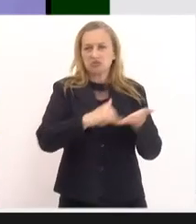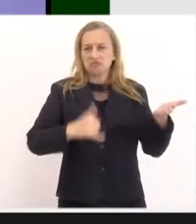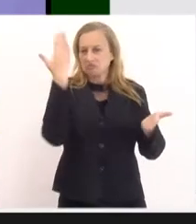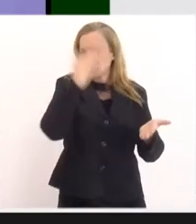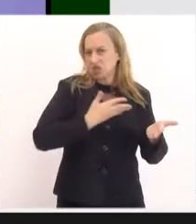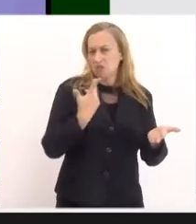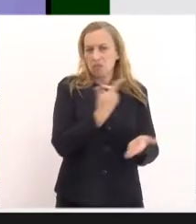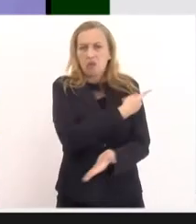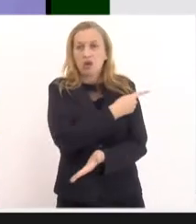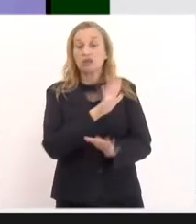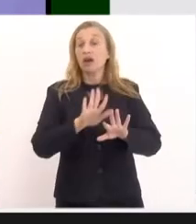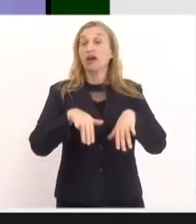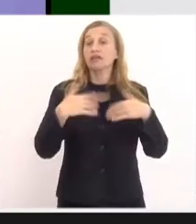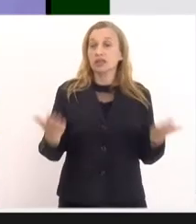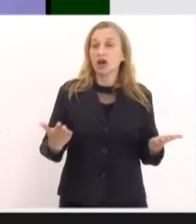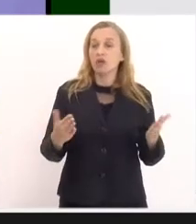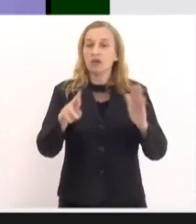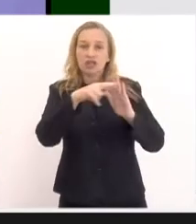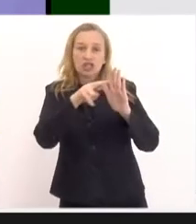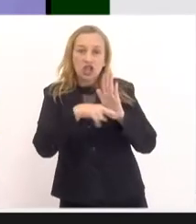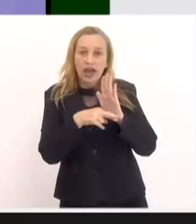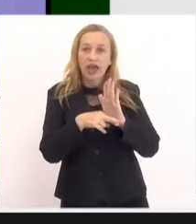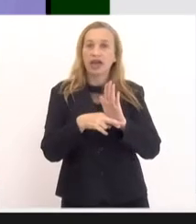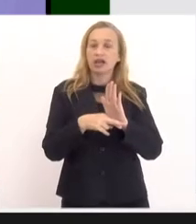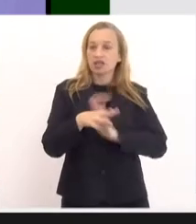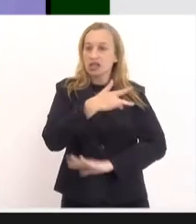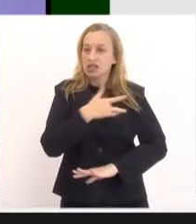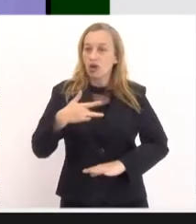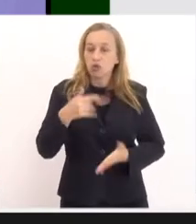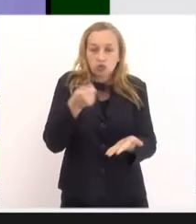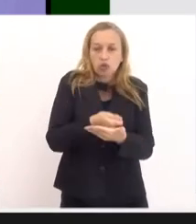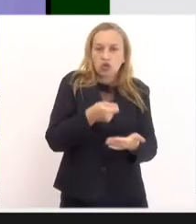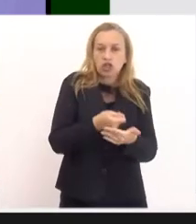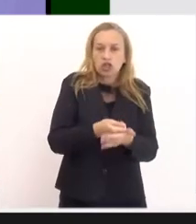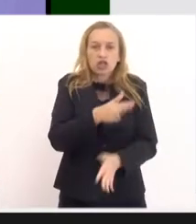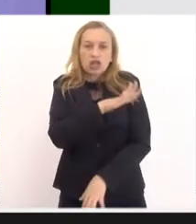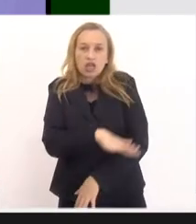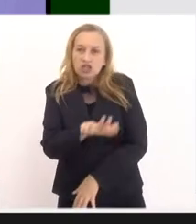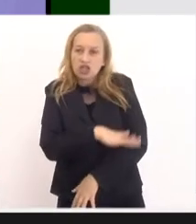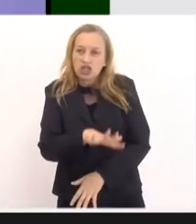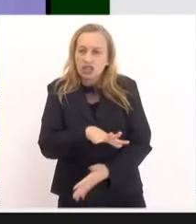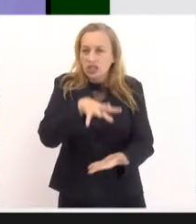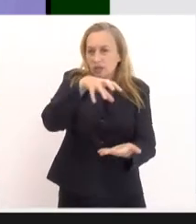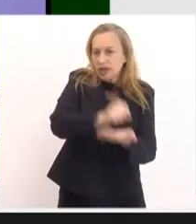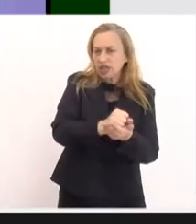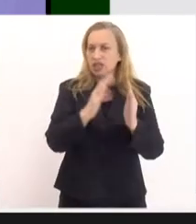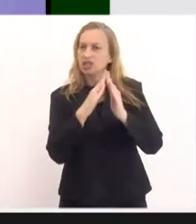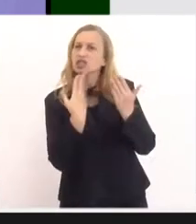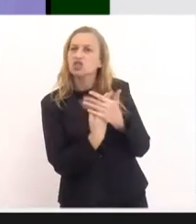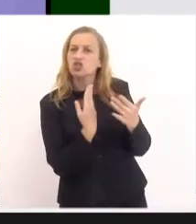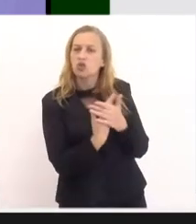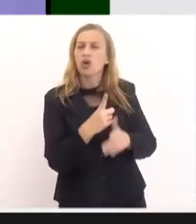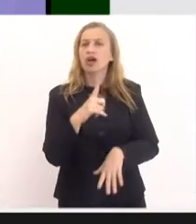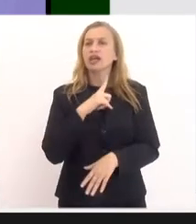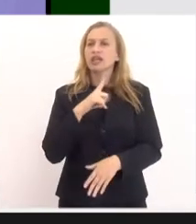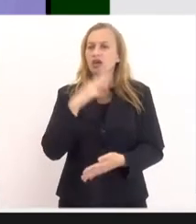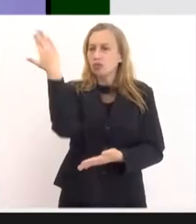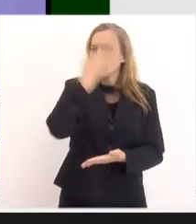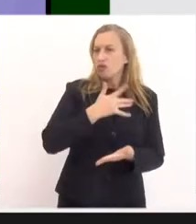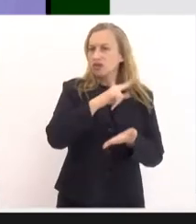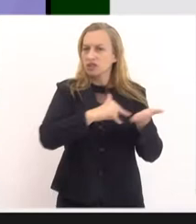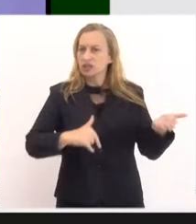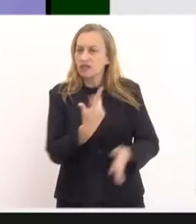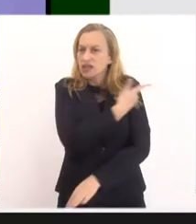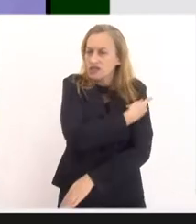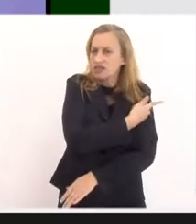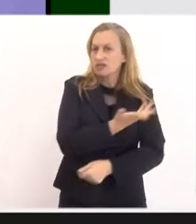essa barreira sanitária e agora estão exigindo, né, para as crianças na matrícula de 10 escolas que elas tenham comprovante de vacina, que é o